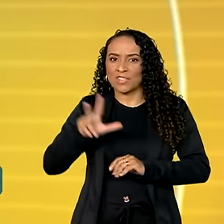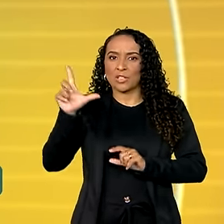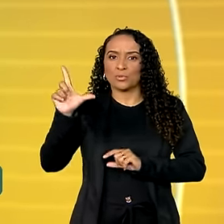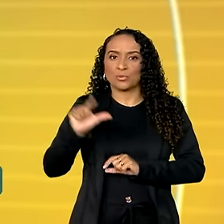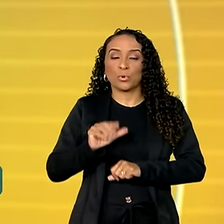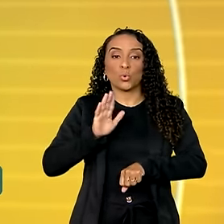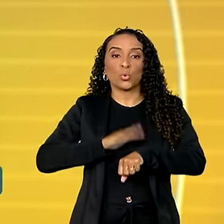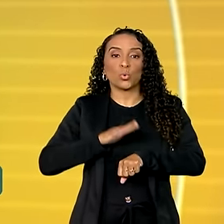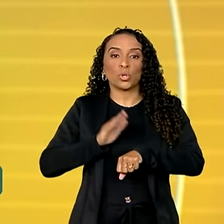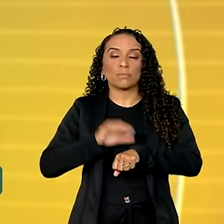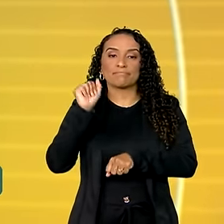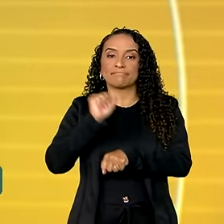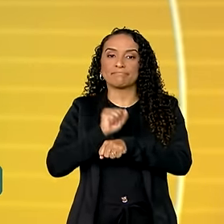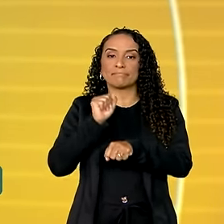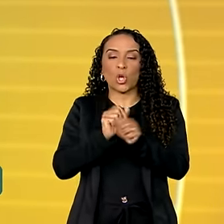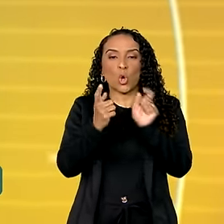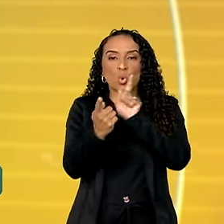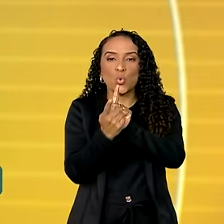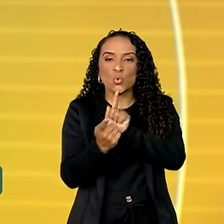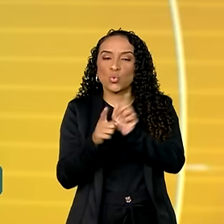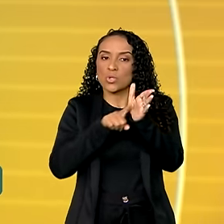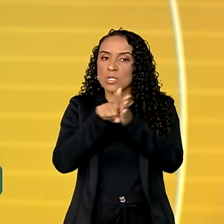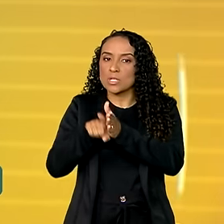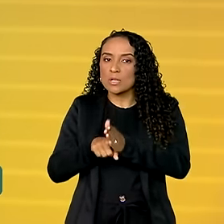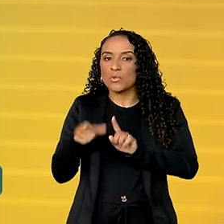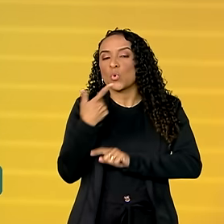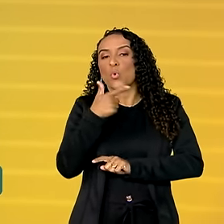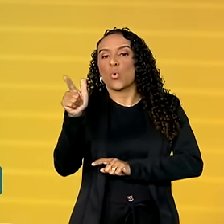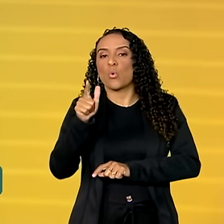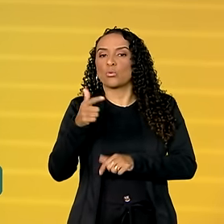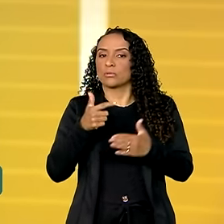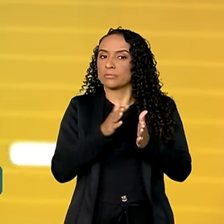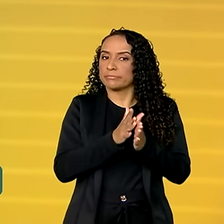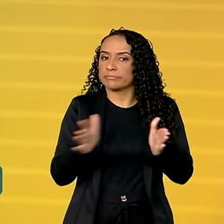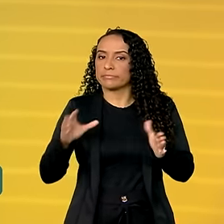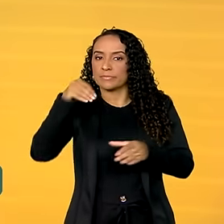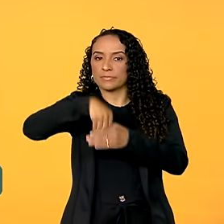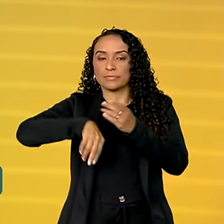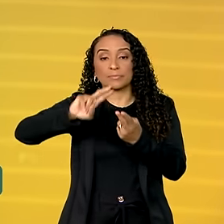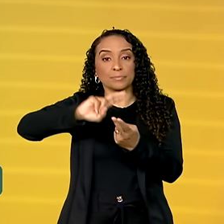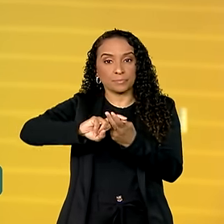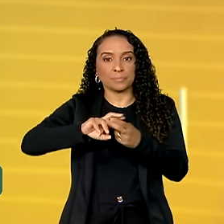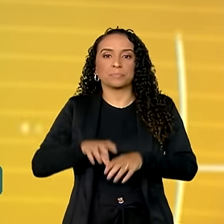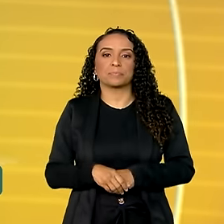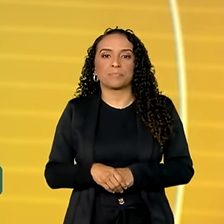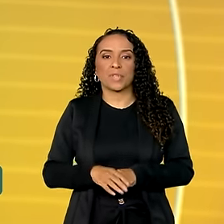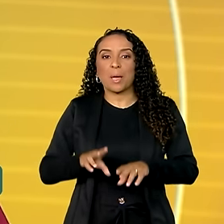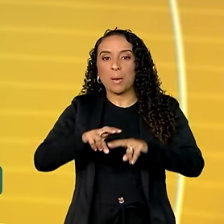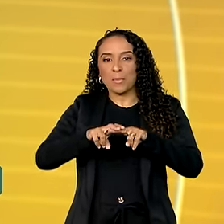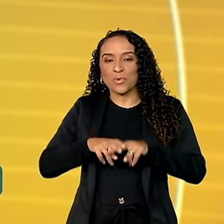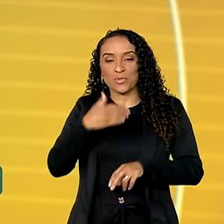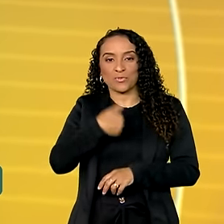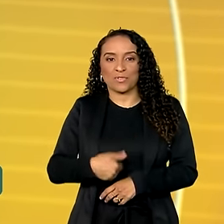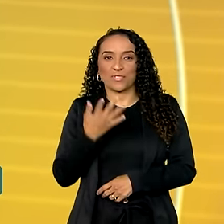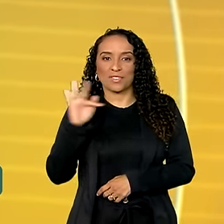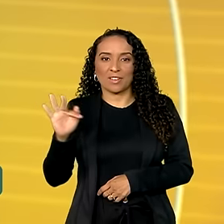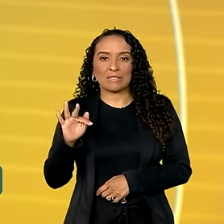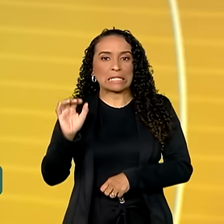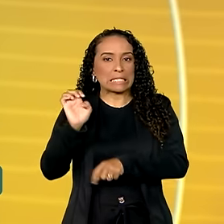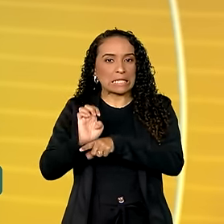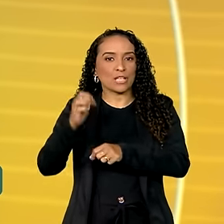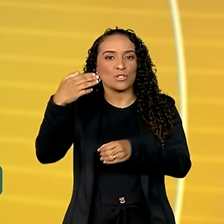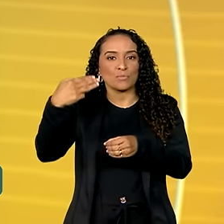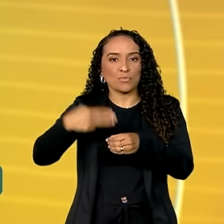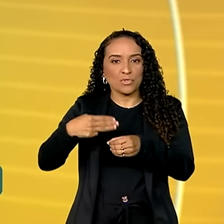reduzir o tempo de espera para consultas, exames e outros procedimentos no Sistema Único de Saúde. Para isso, o governo federal,